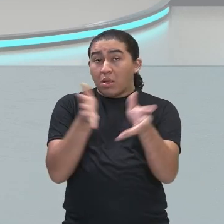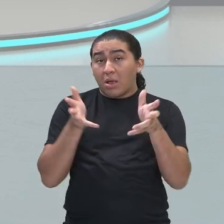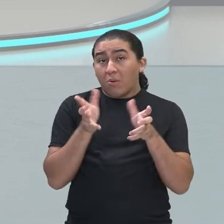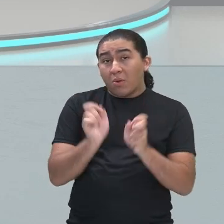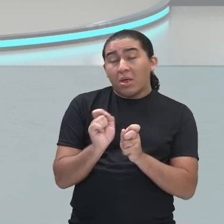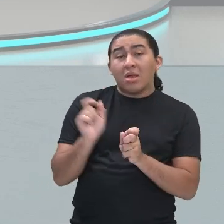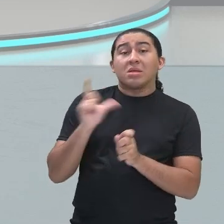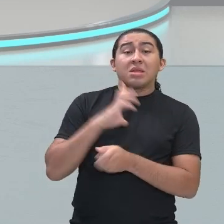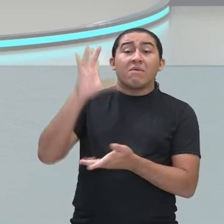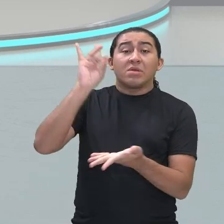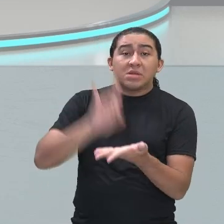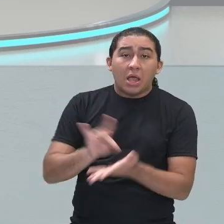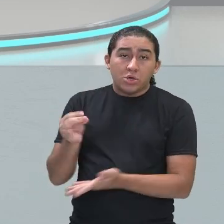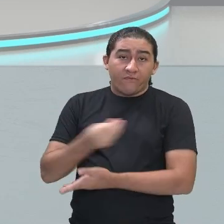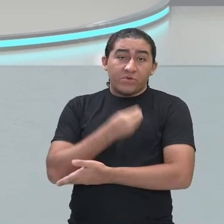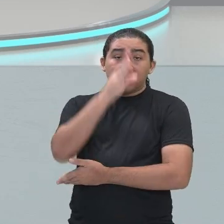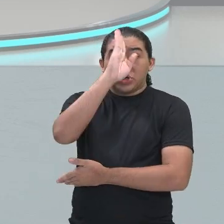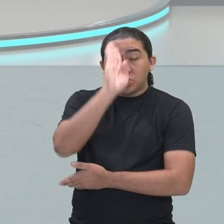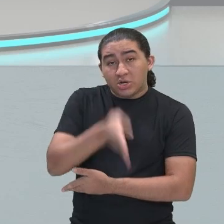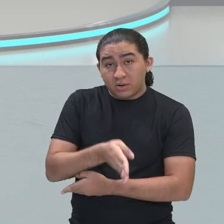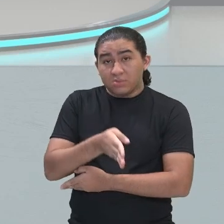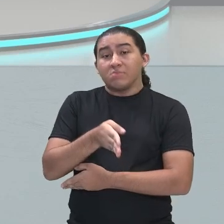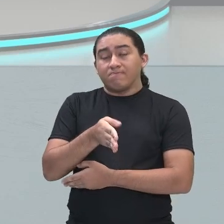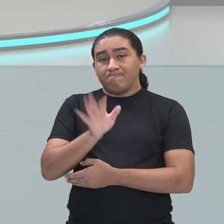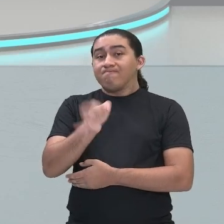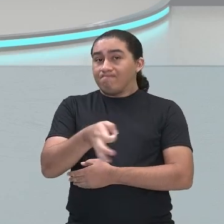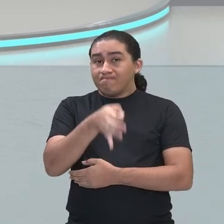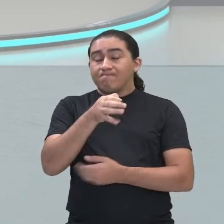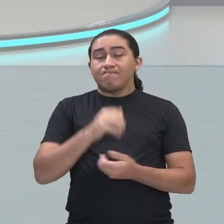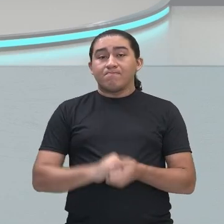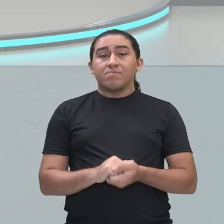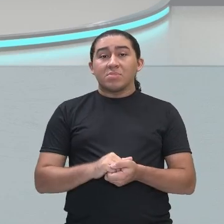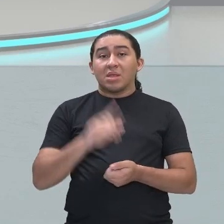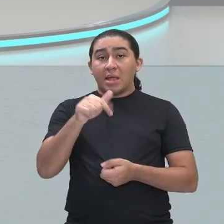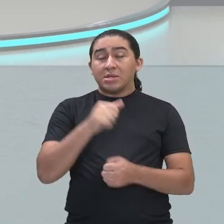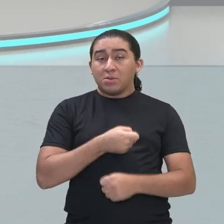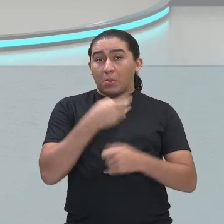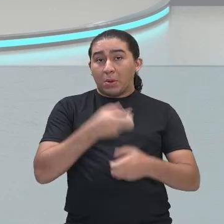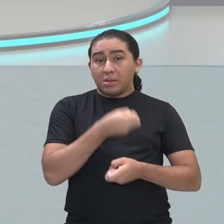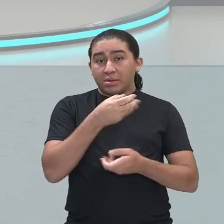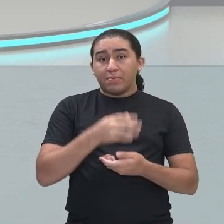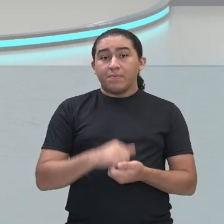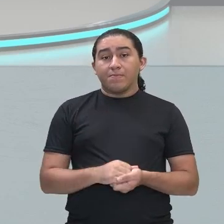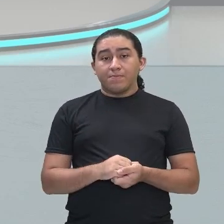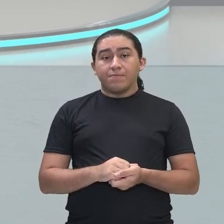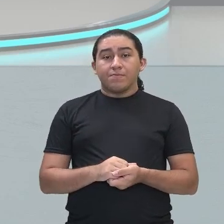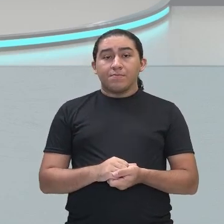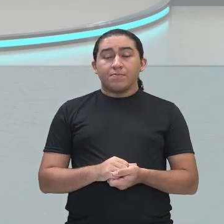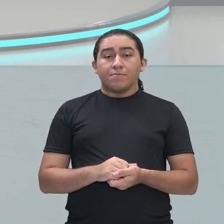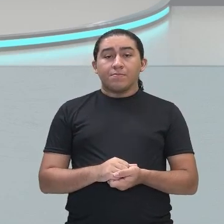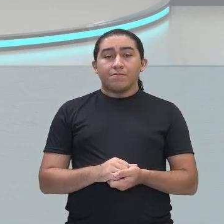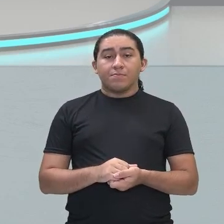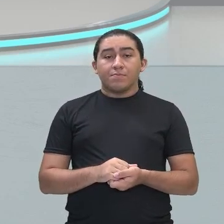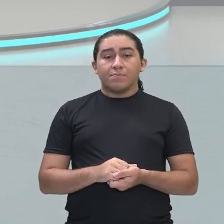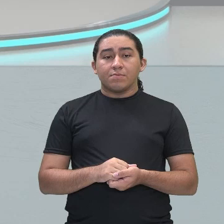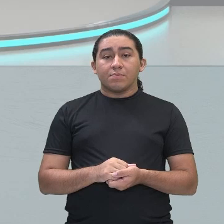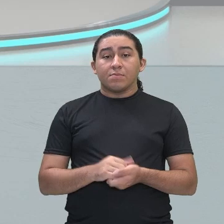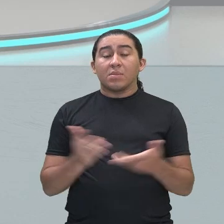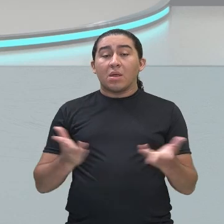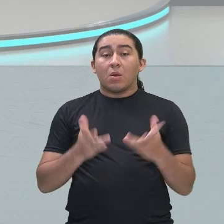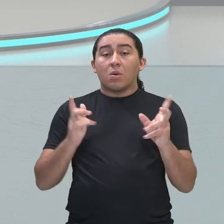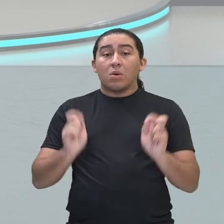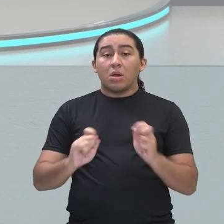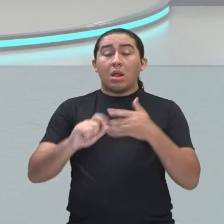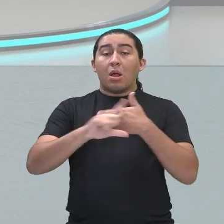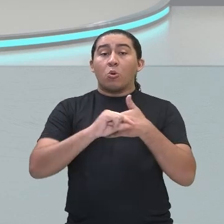ilusões. Eles são objetivos, os poetas arcades, nesse período. E tem mais. Vamos ver agora os